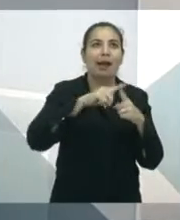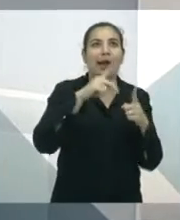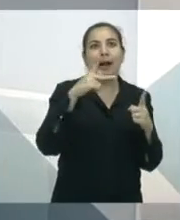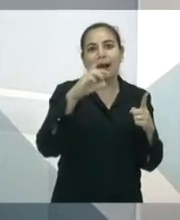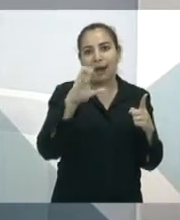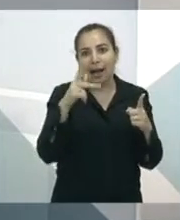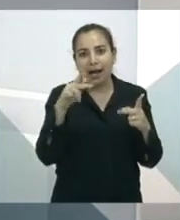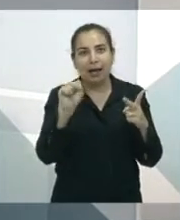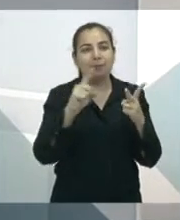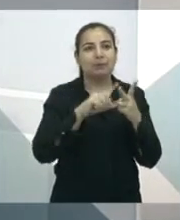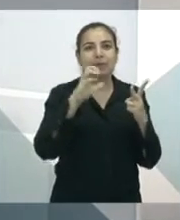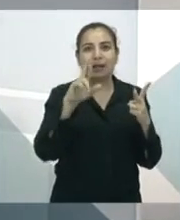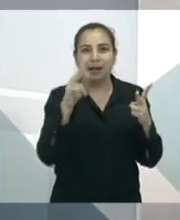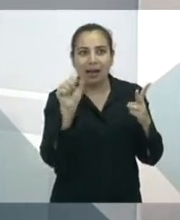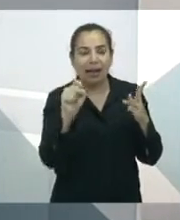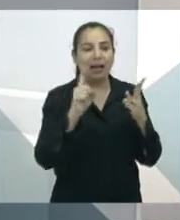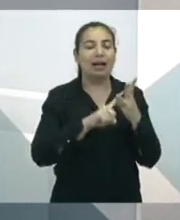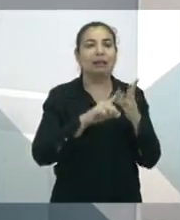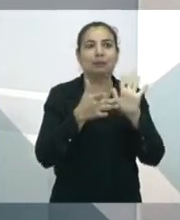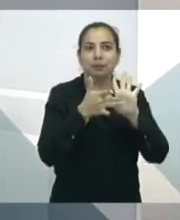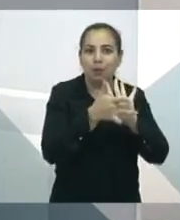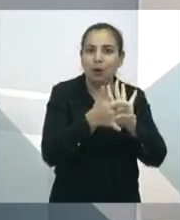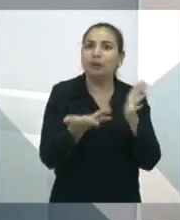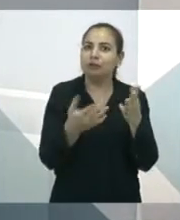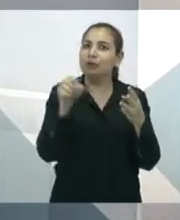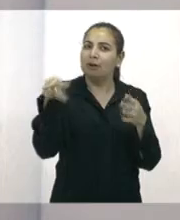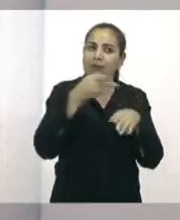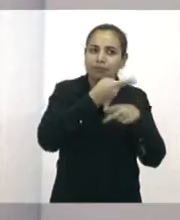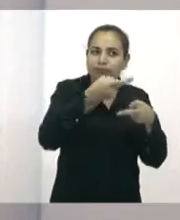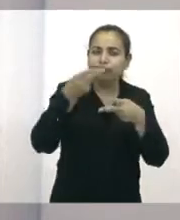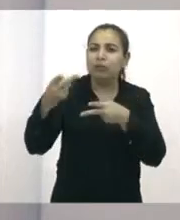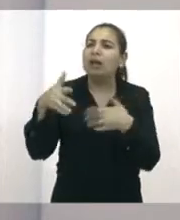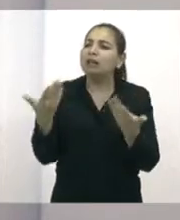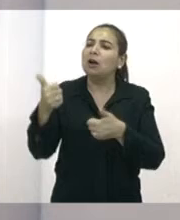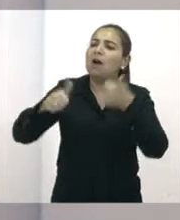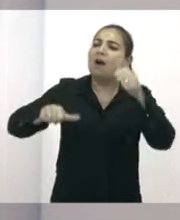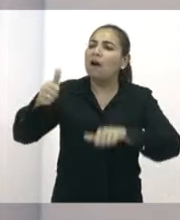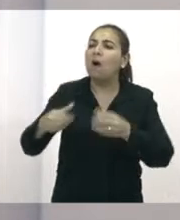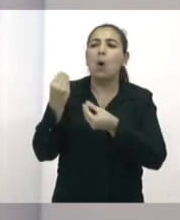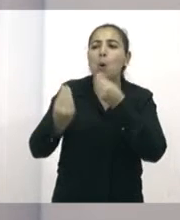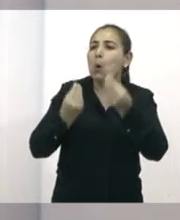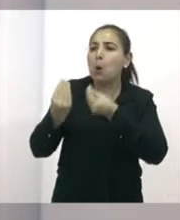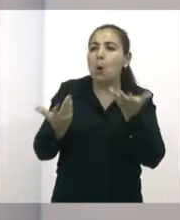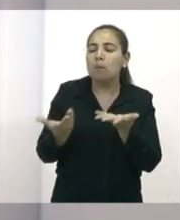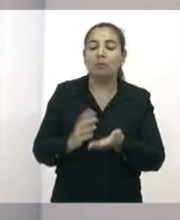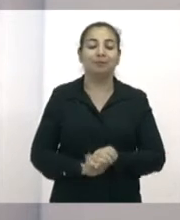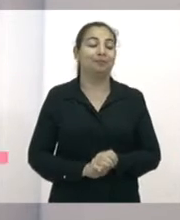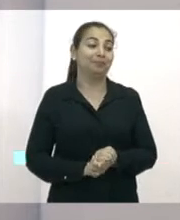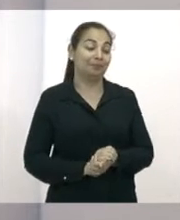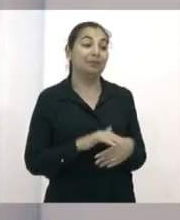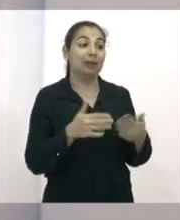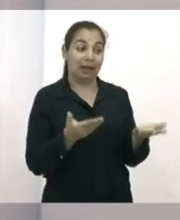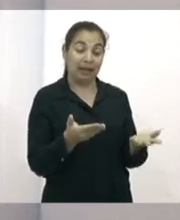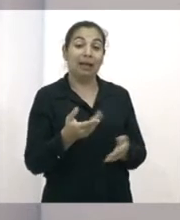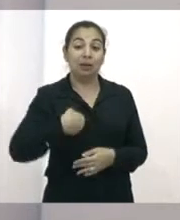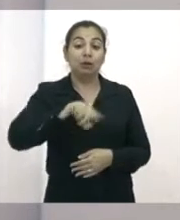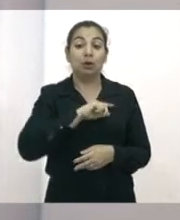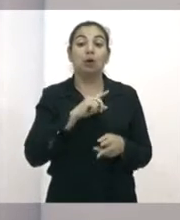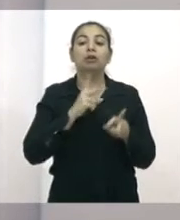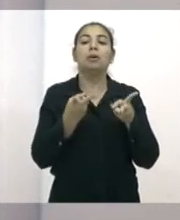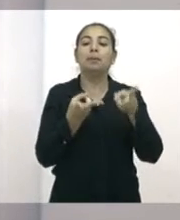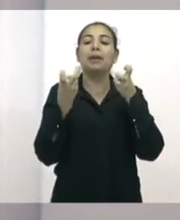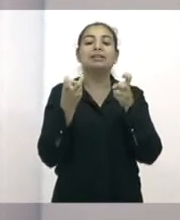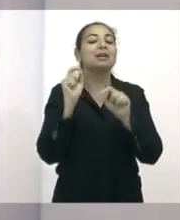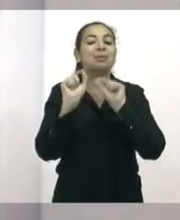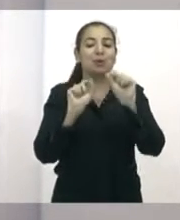CRAS, postos de saúde. Qual a sua avaliação dessas visitas? E, Belize, a gente percebe que está havendo um